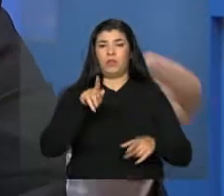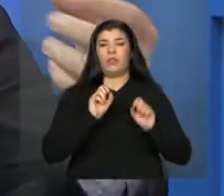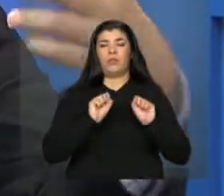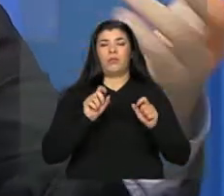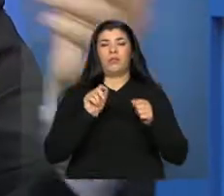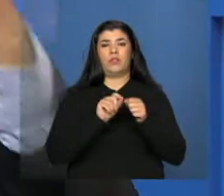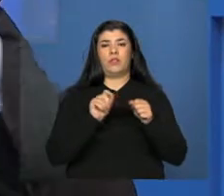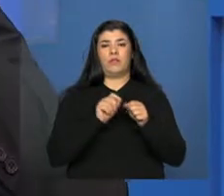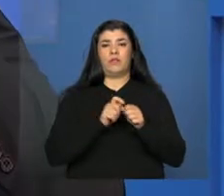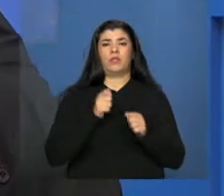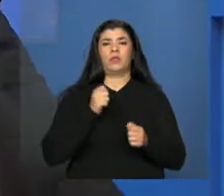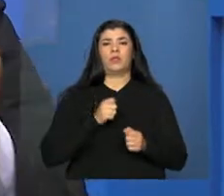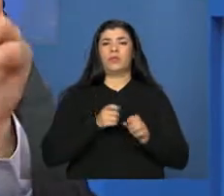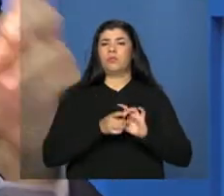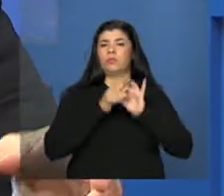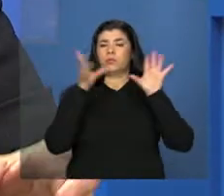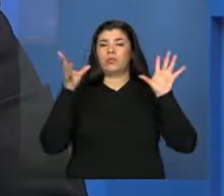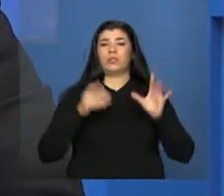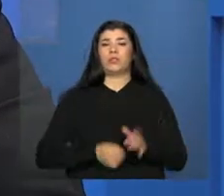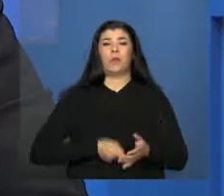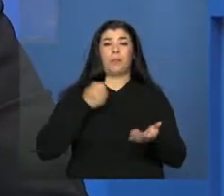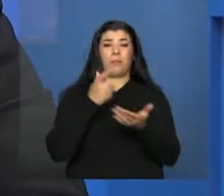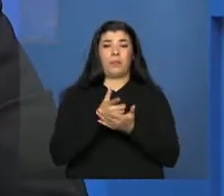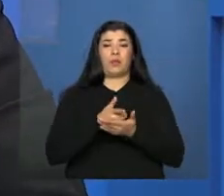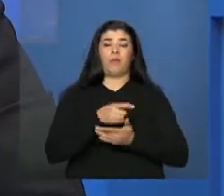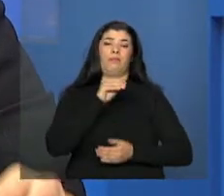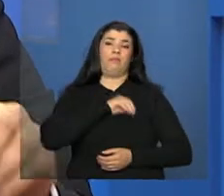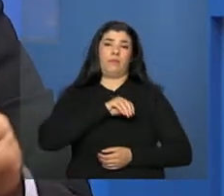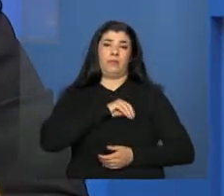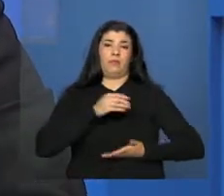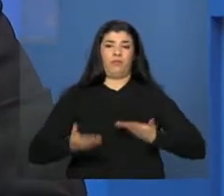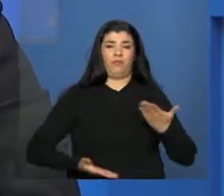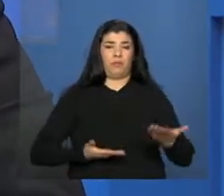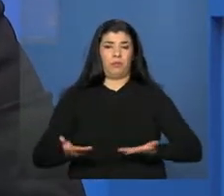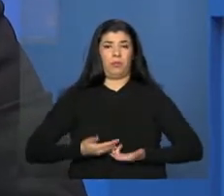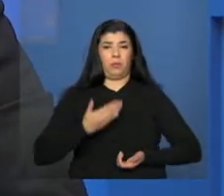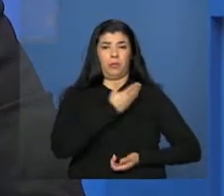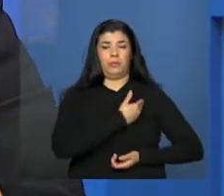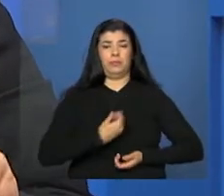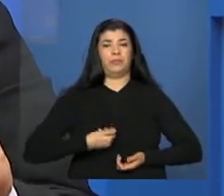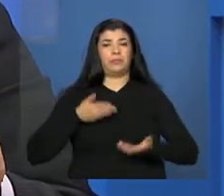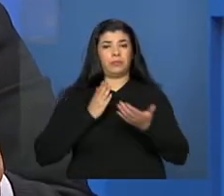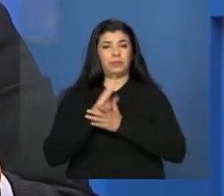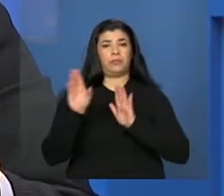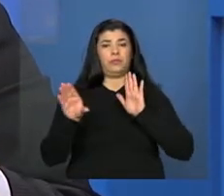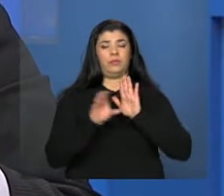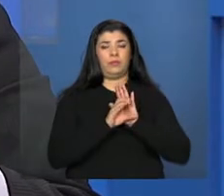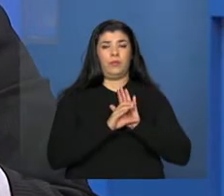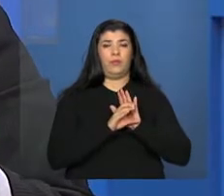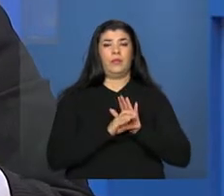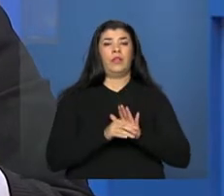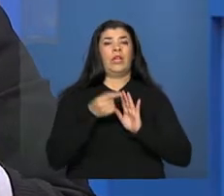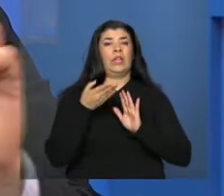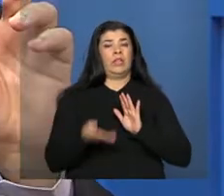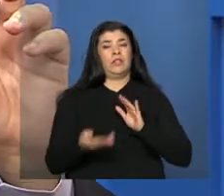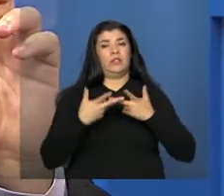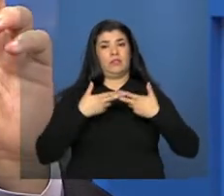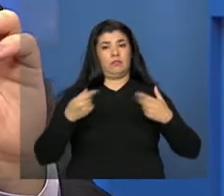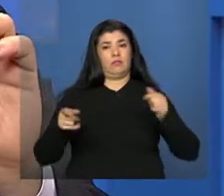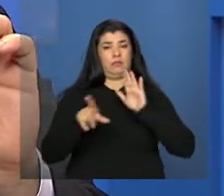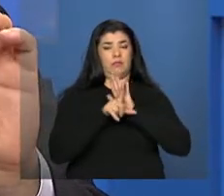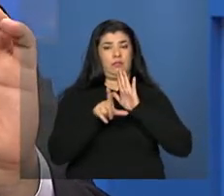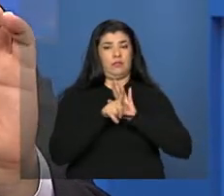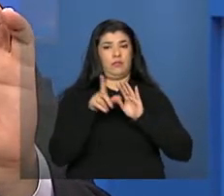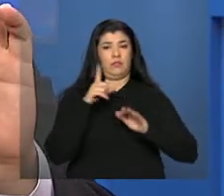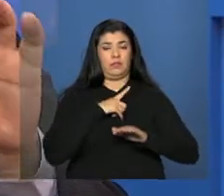o pagamento desses servidores. Importante também frisar que, nesse aspecto, a lei tem uma...